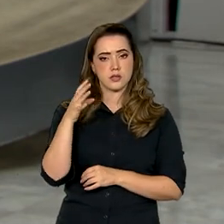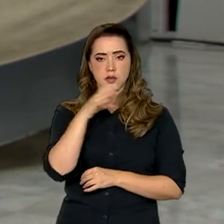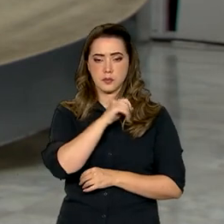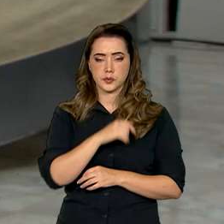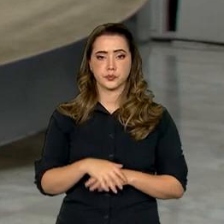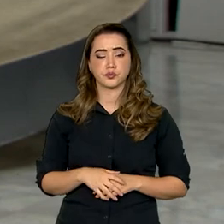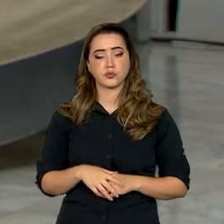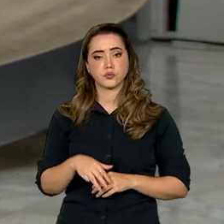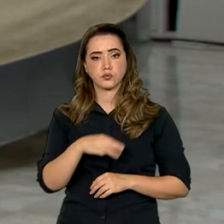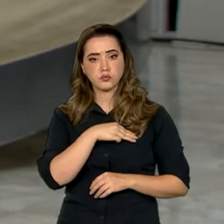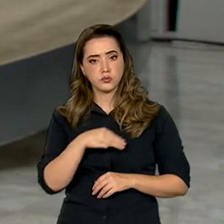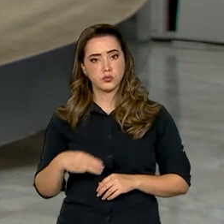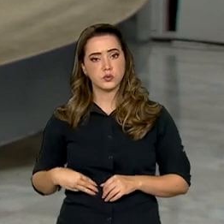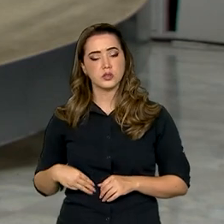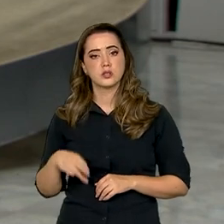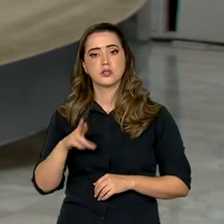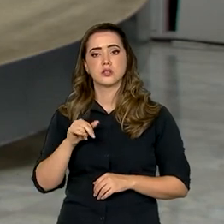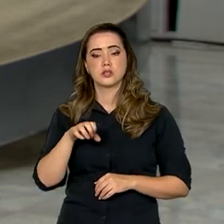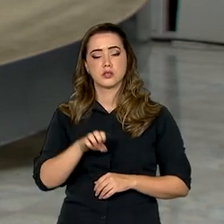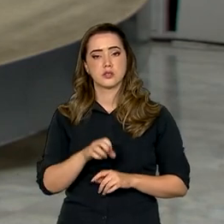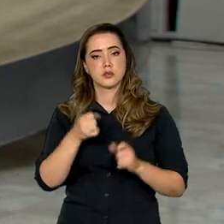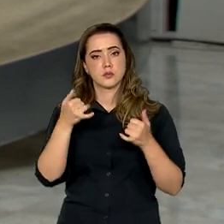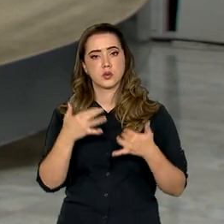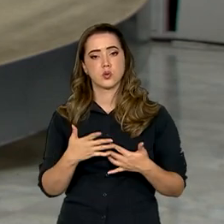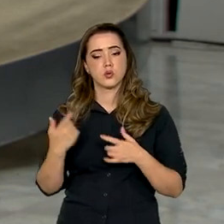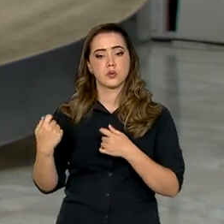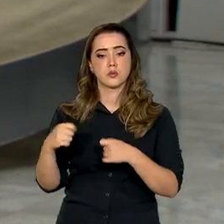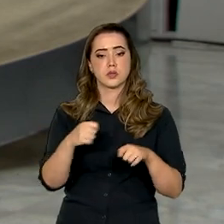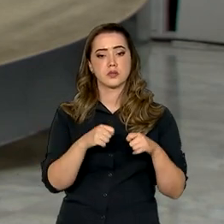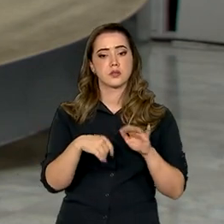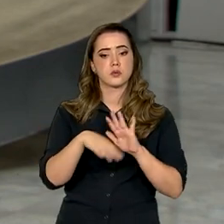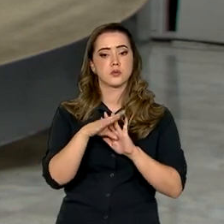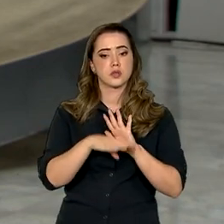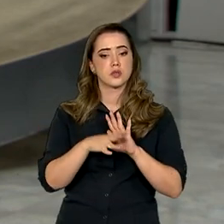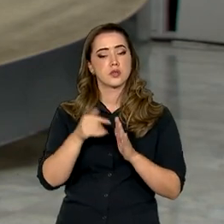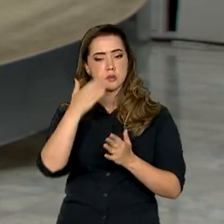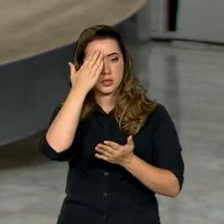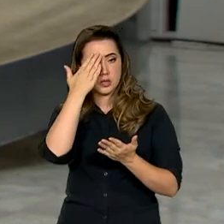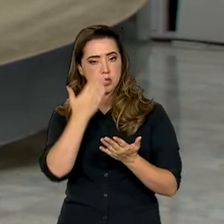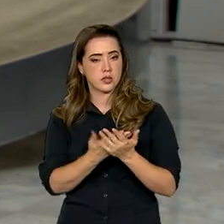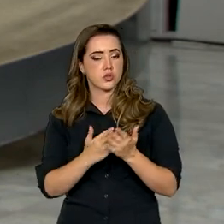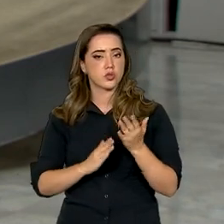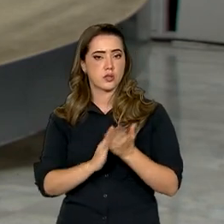é um